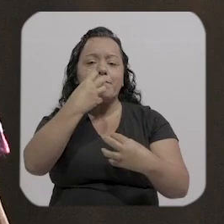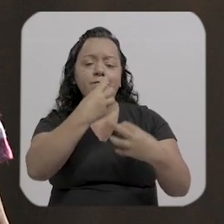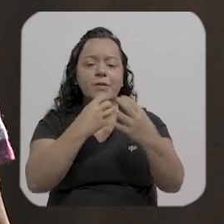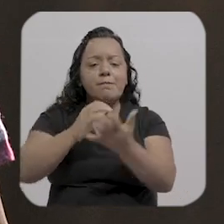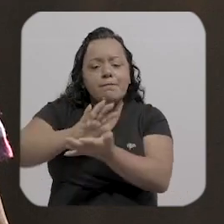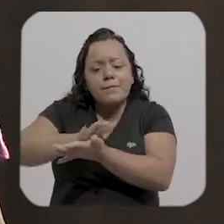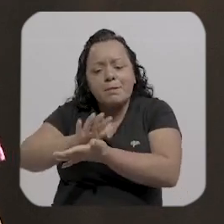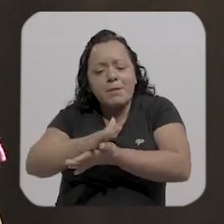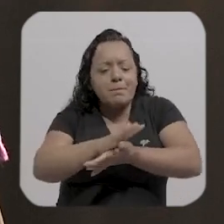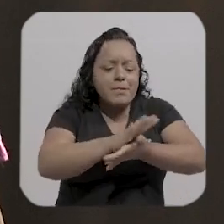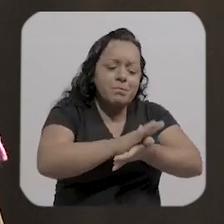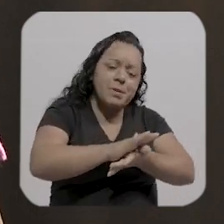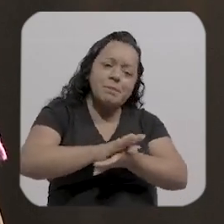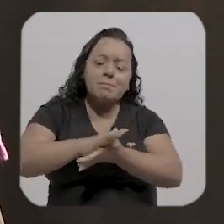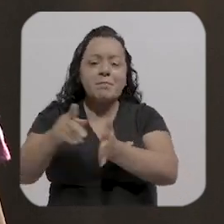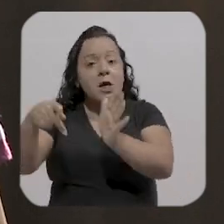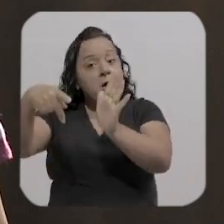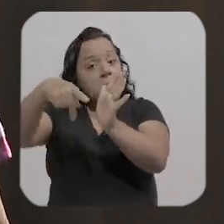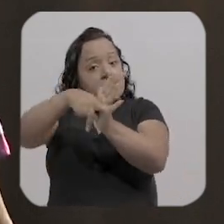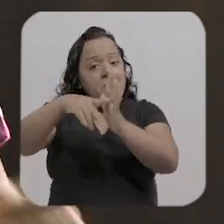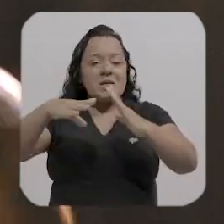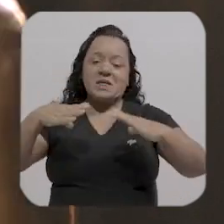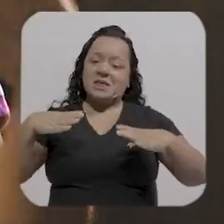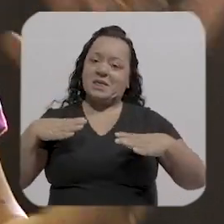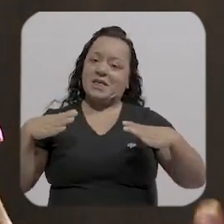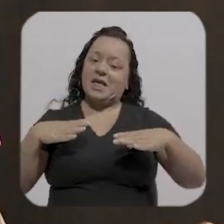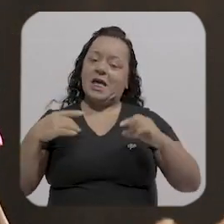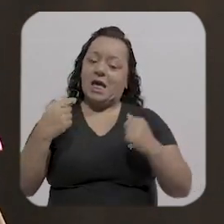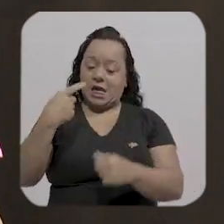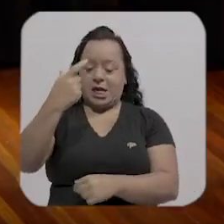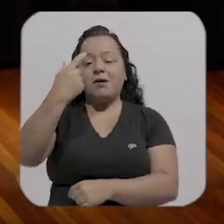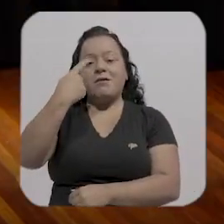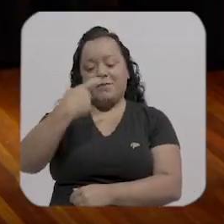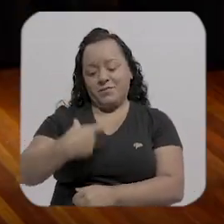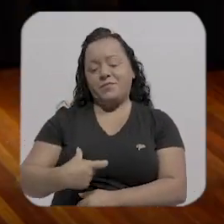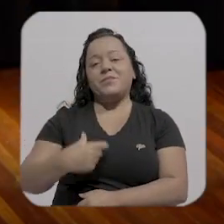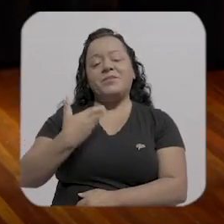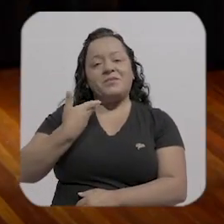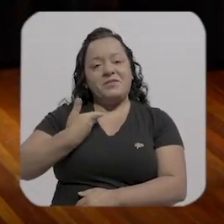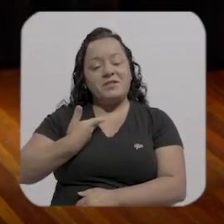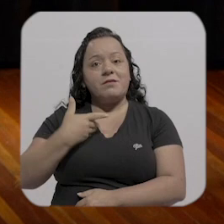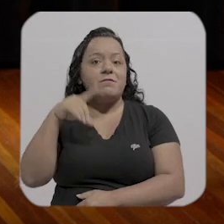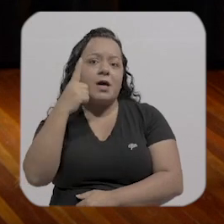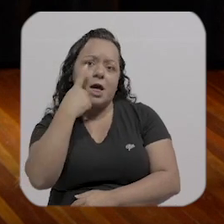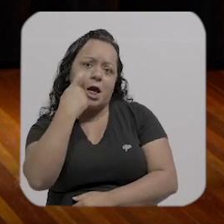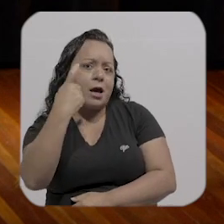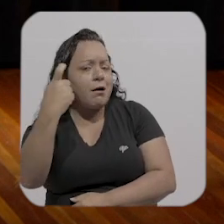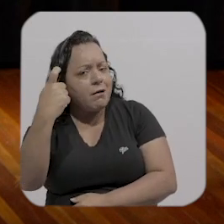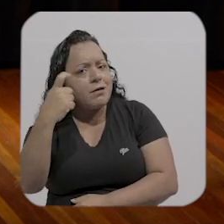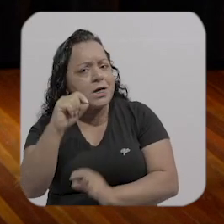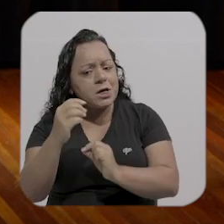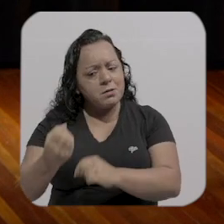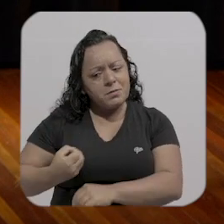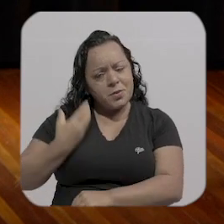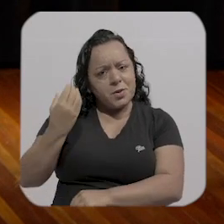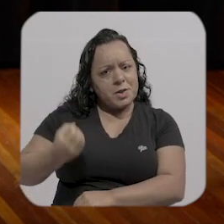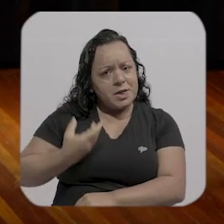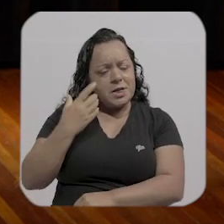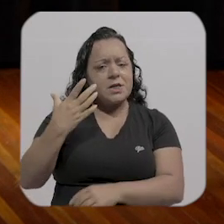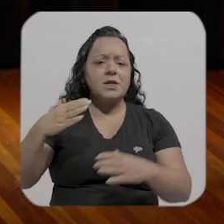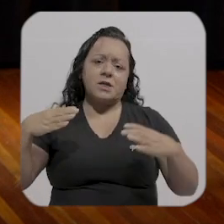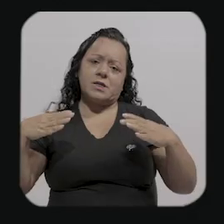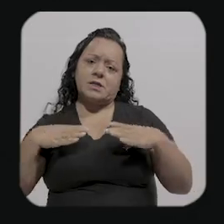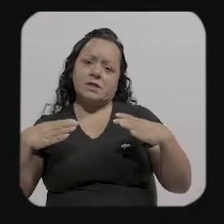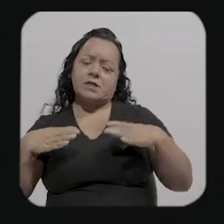os sambas da cidade e eu ficava, comecei a ficar muito curioso pelos poetas da